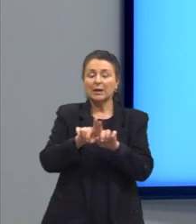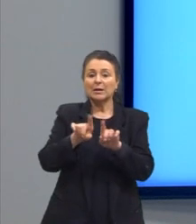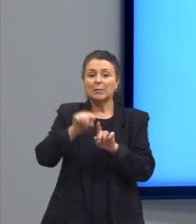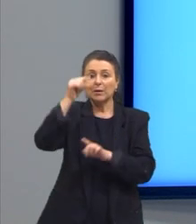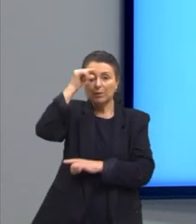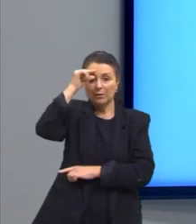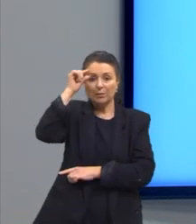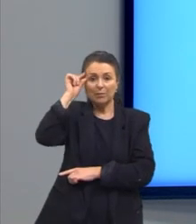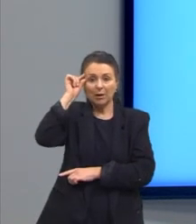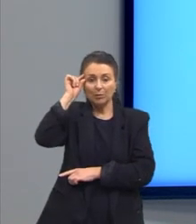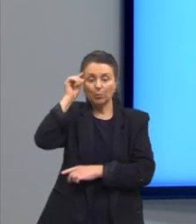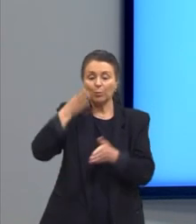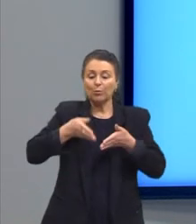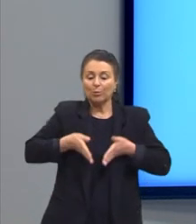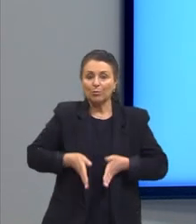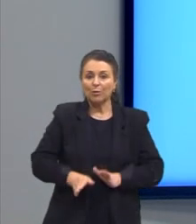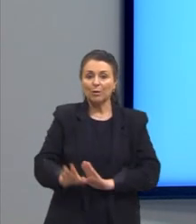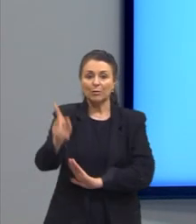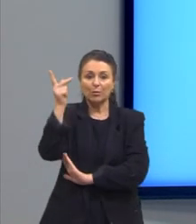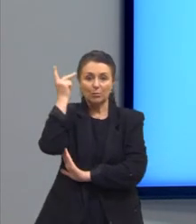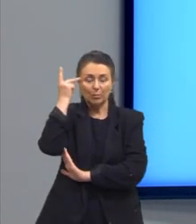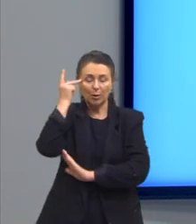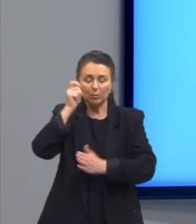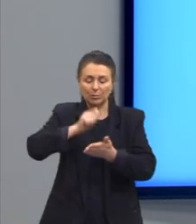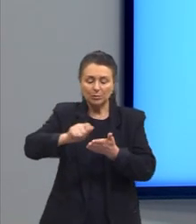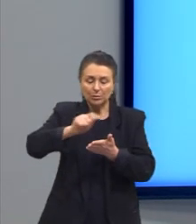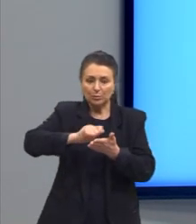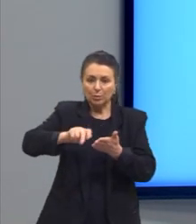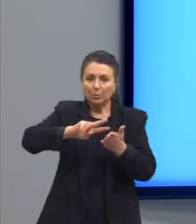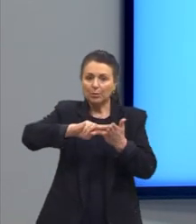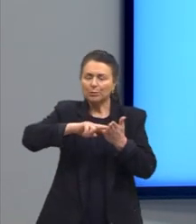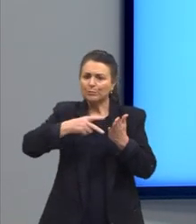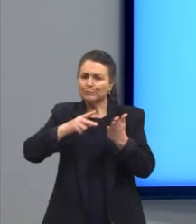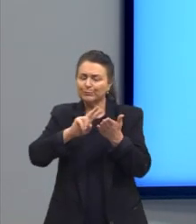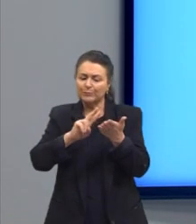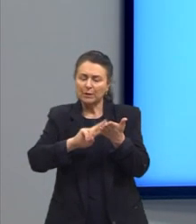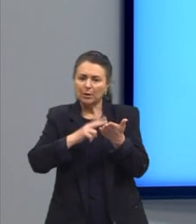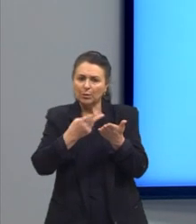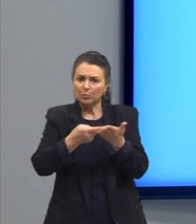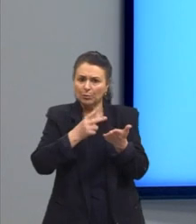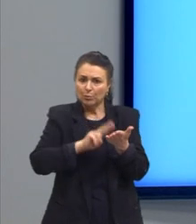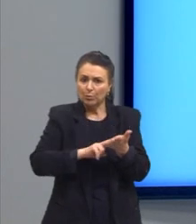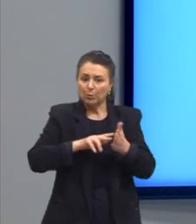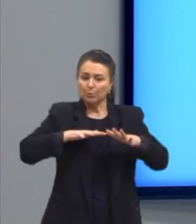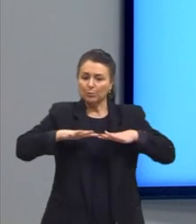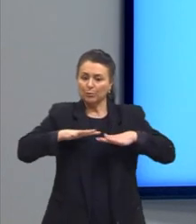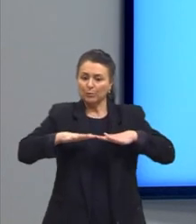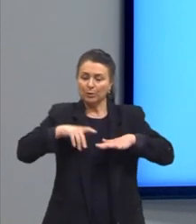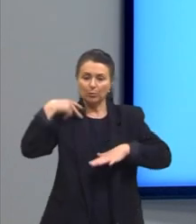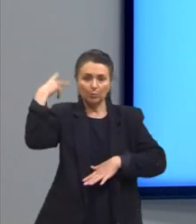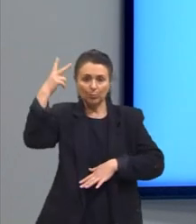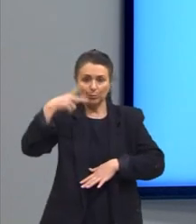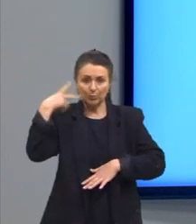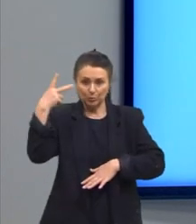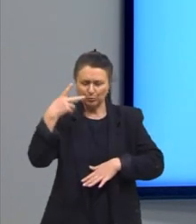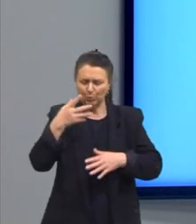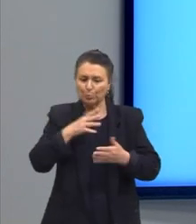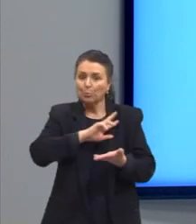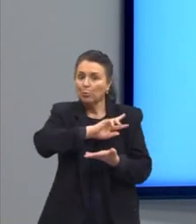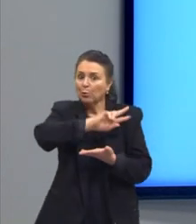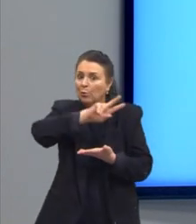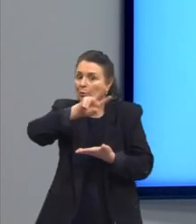ele é de São Paulo, ele foi escritor, tradutor, ativista, político, diretor e produtor. Então ele foi bastante coisa.